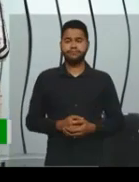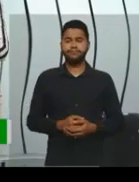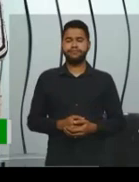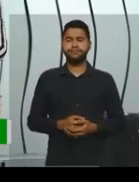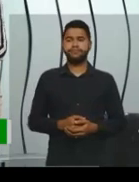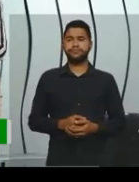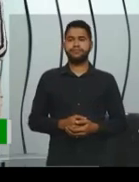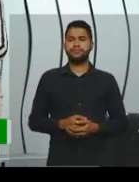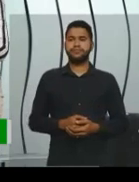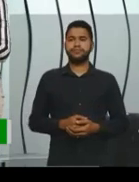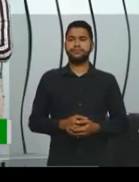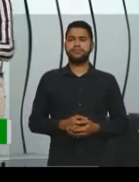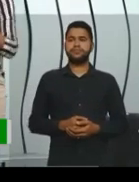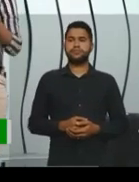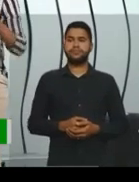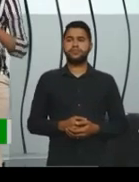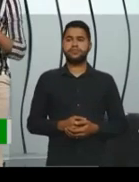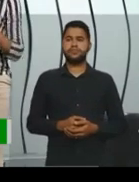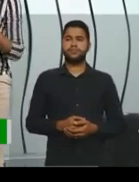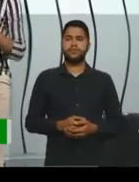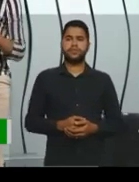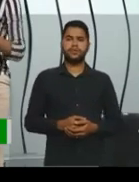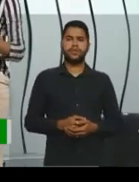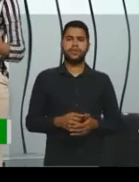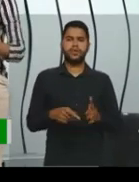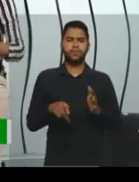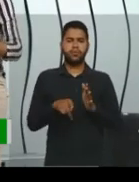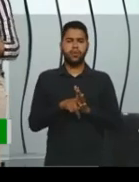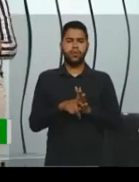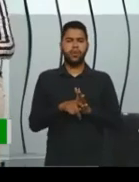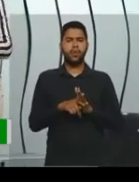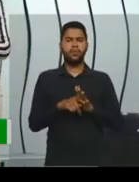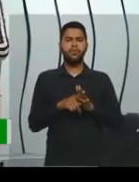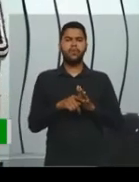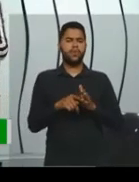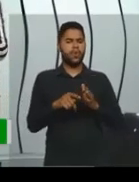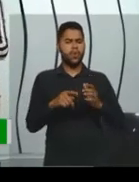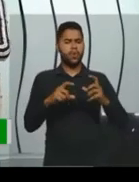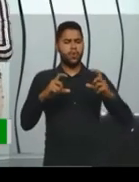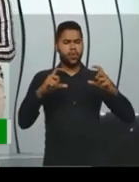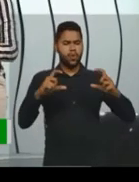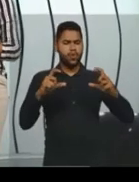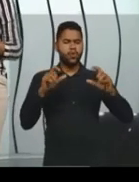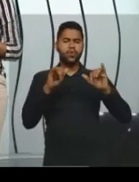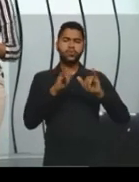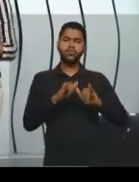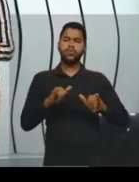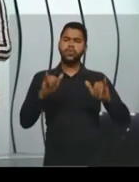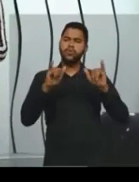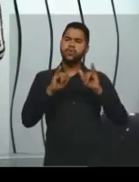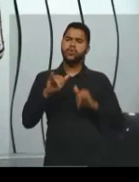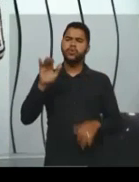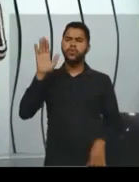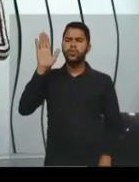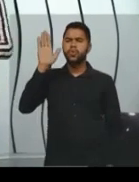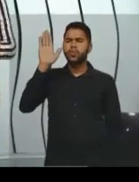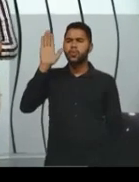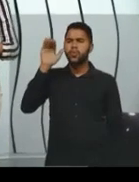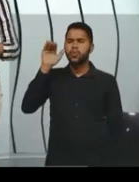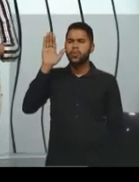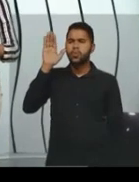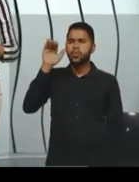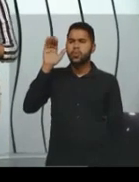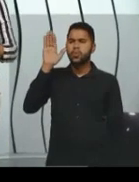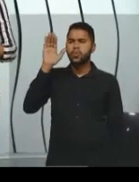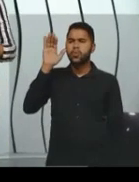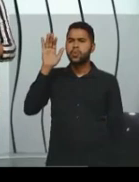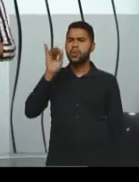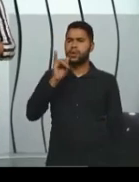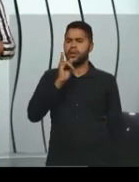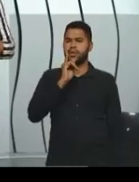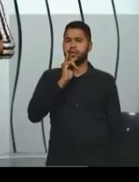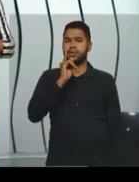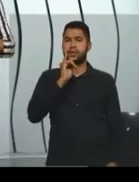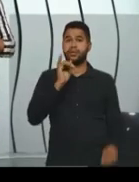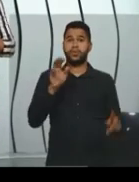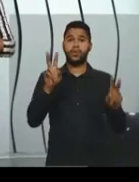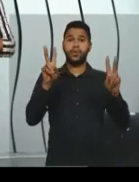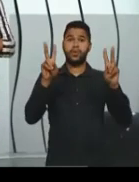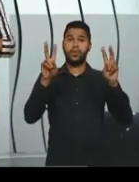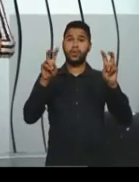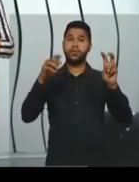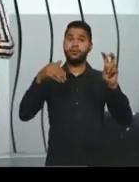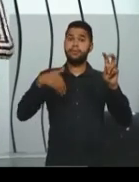E aí, nós vamos ter ali o corpo da notícia. E aí, nós vamos observar o seguinte, os assuntos